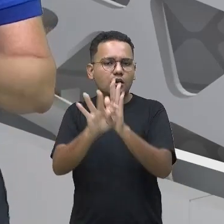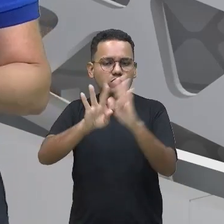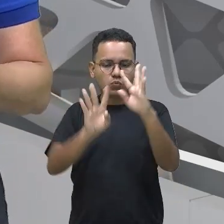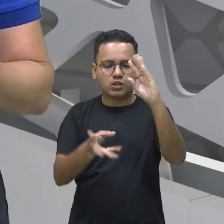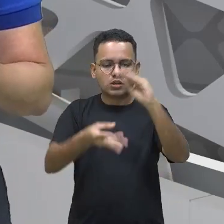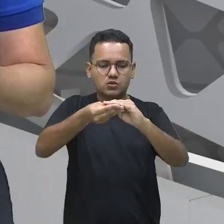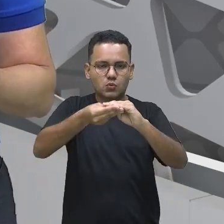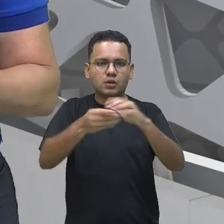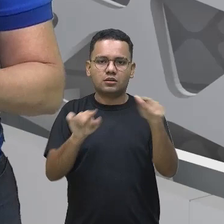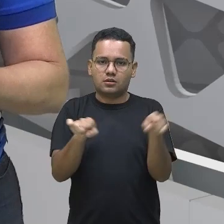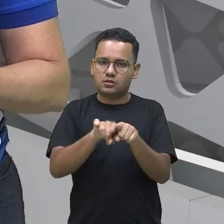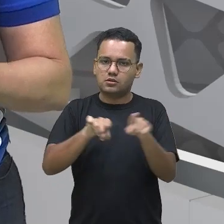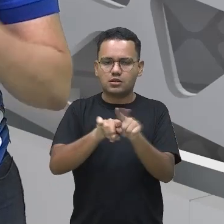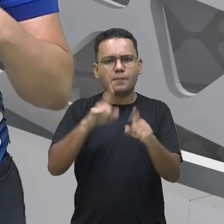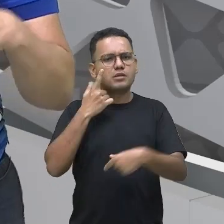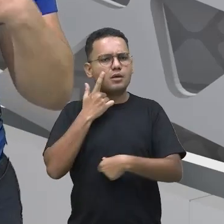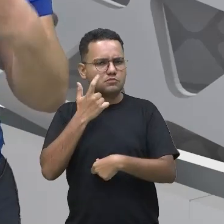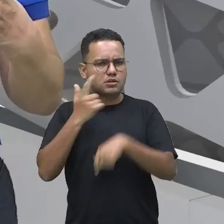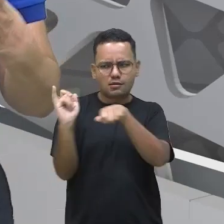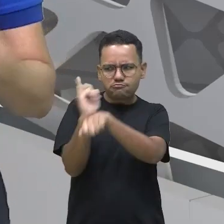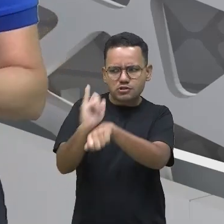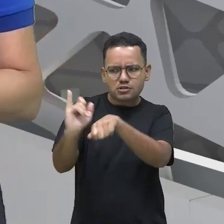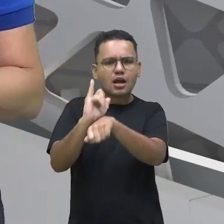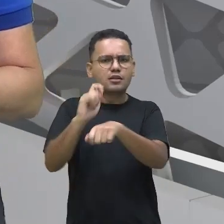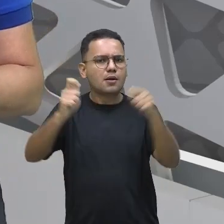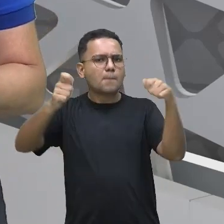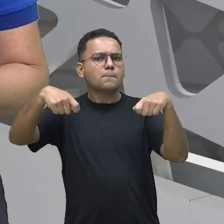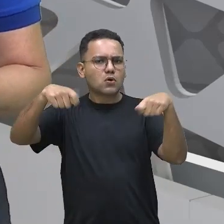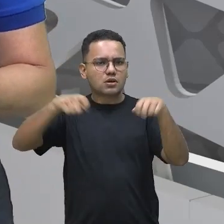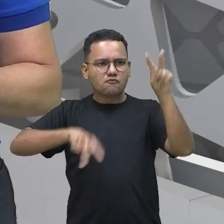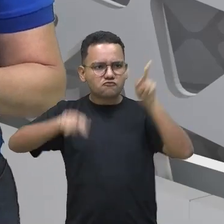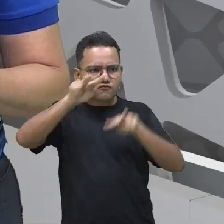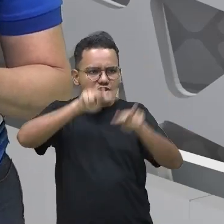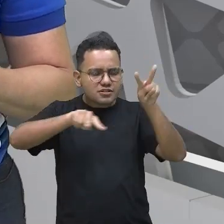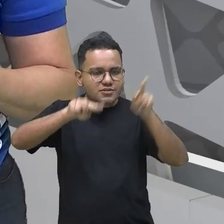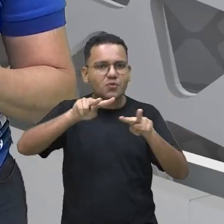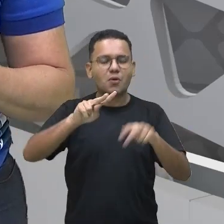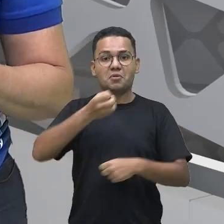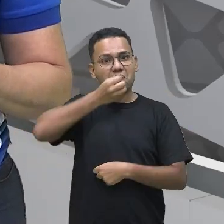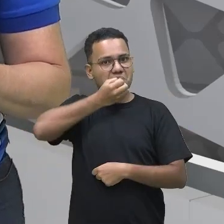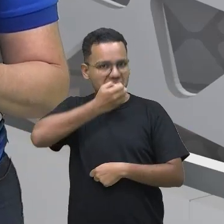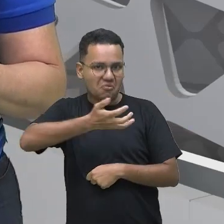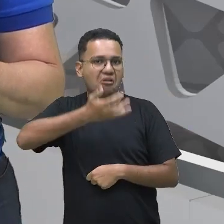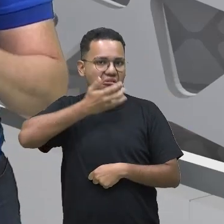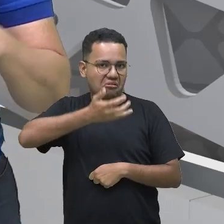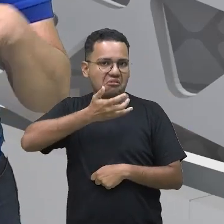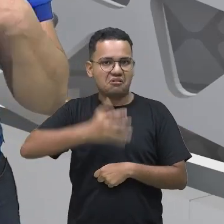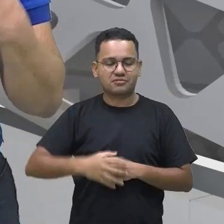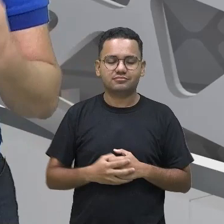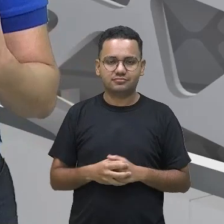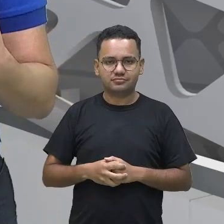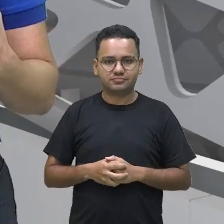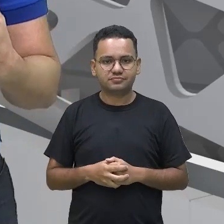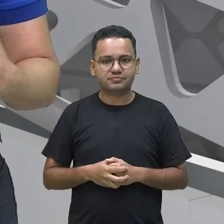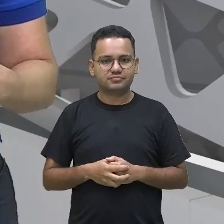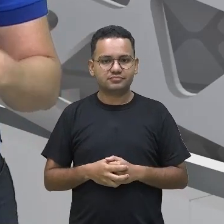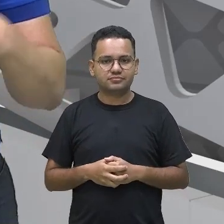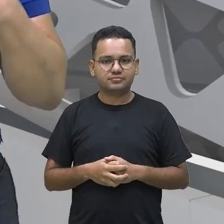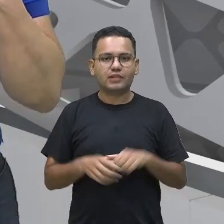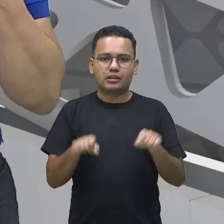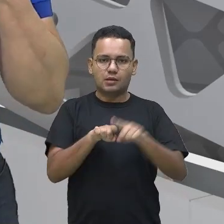mais atrativa, visualmente um texto bastante elegante, todo mundo vai querer